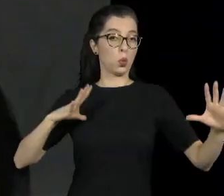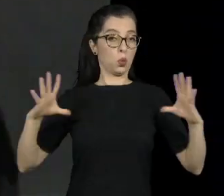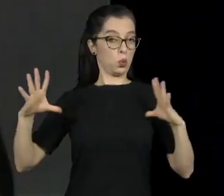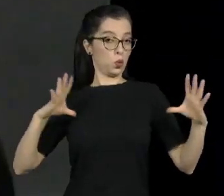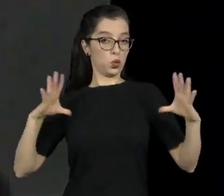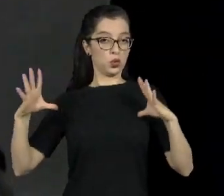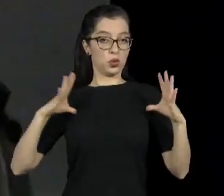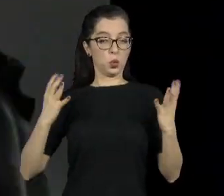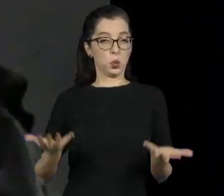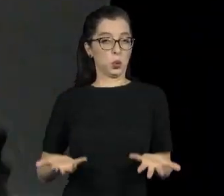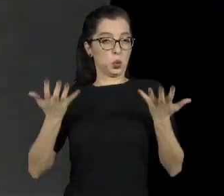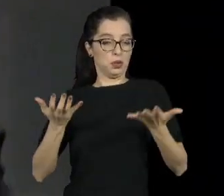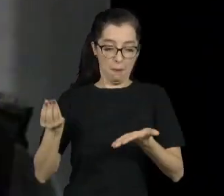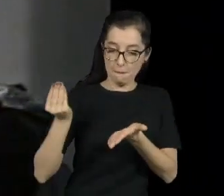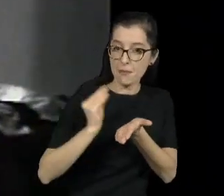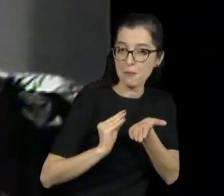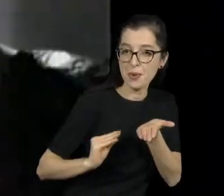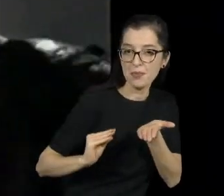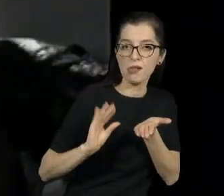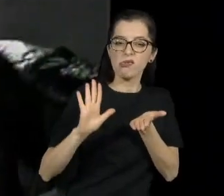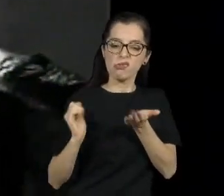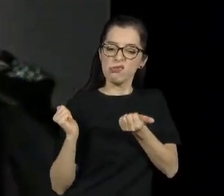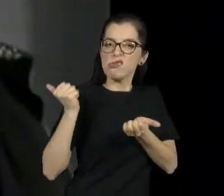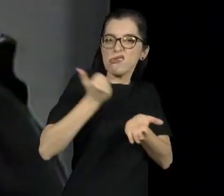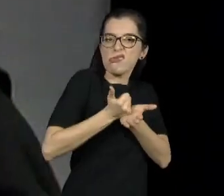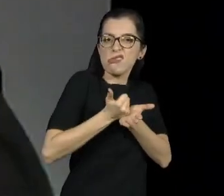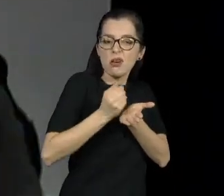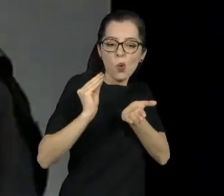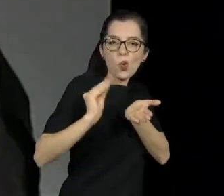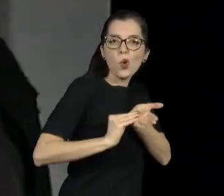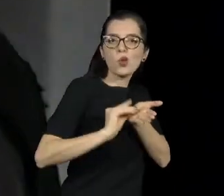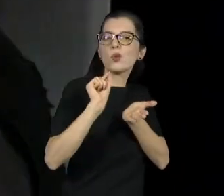cuidadosamente substituídos pelo seu próprio nome.